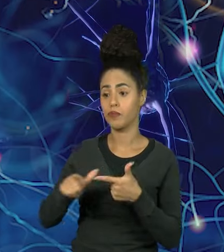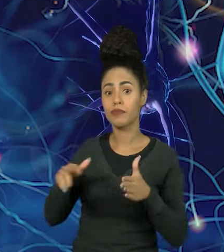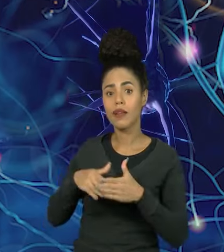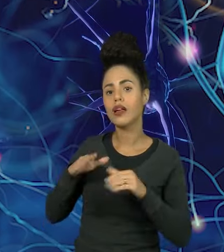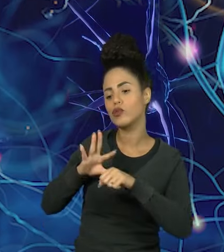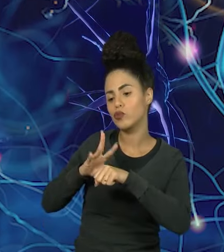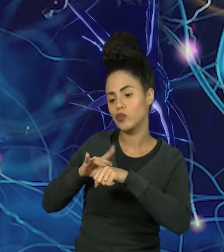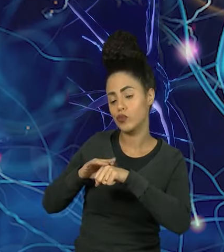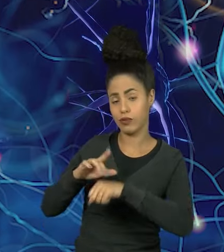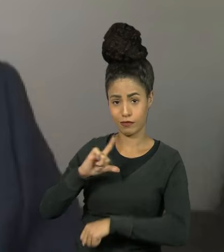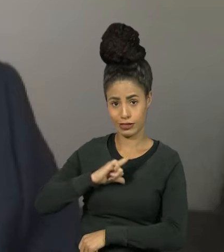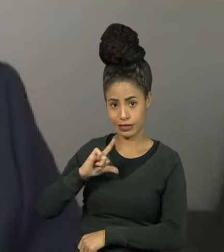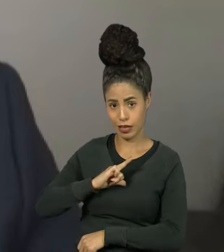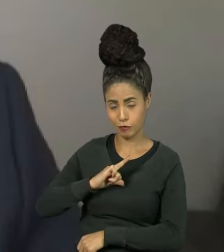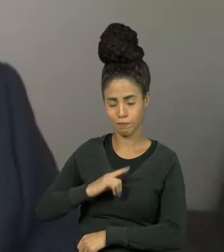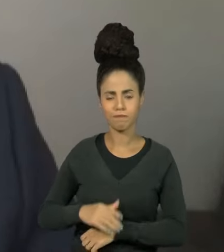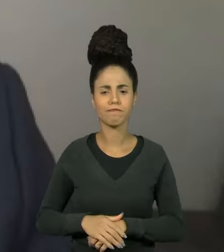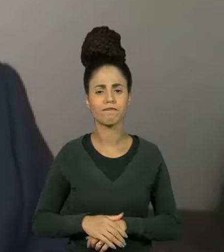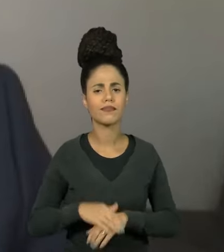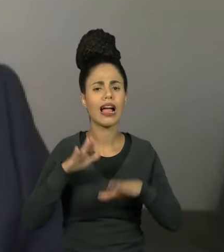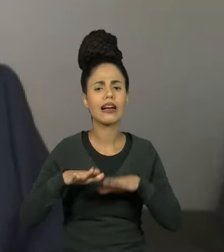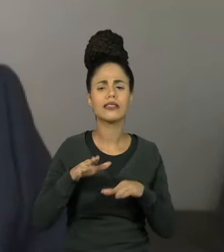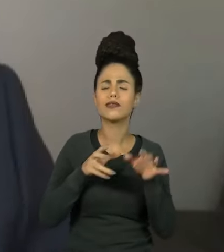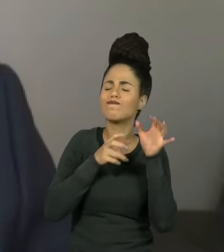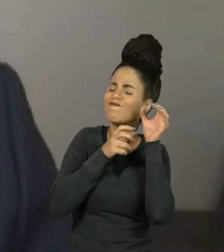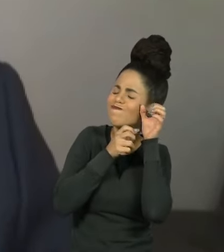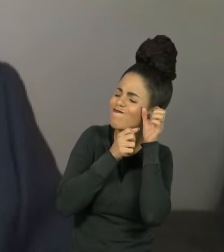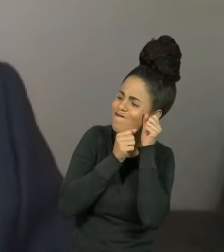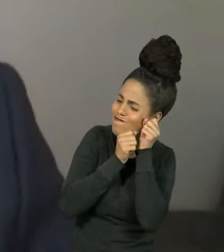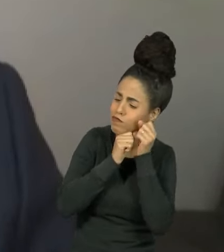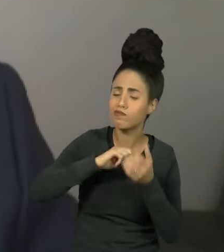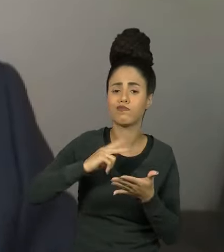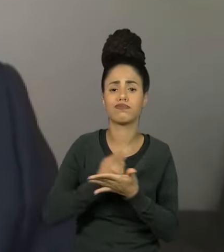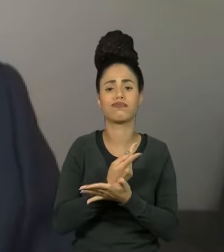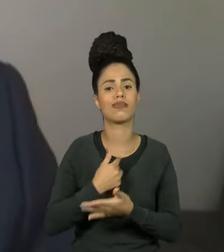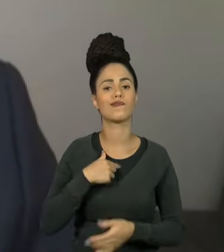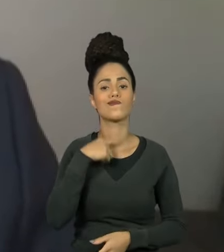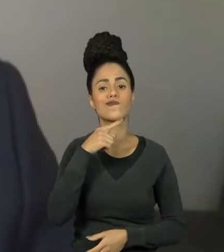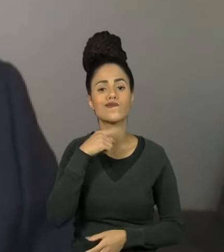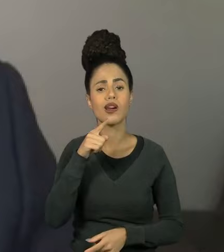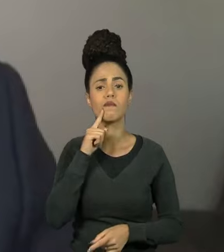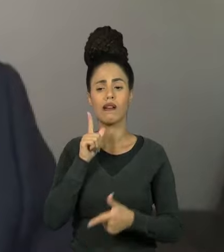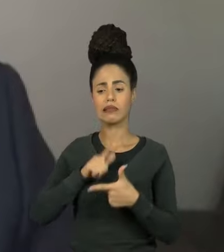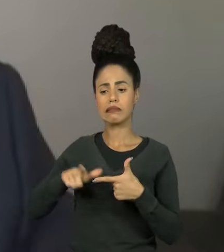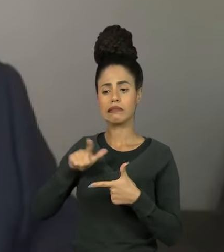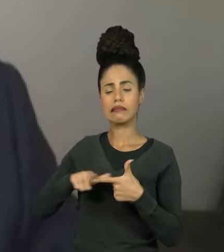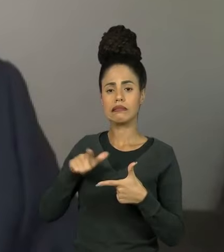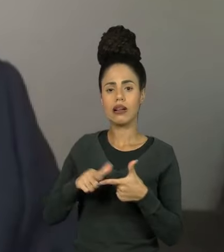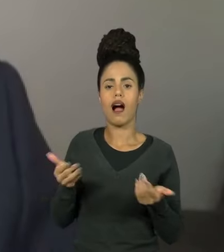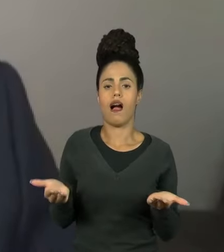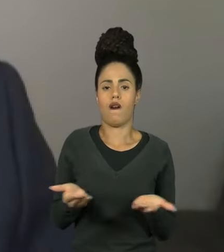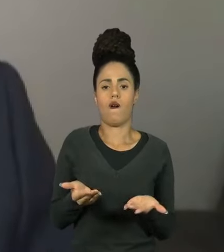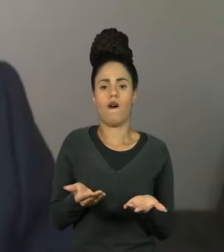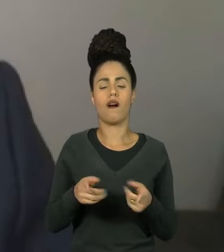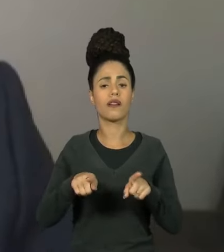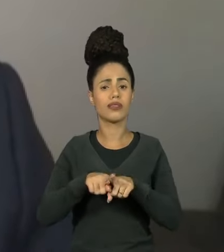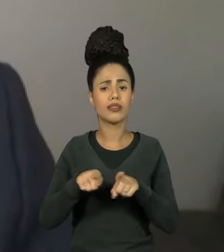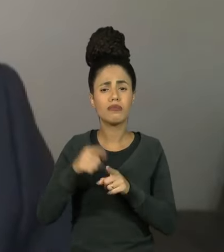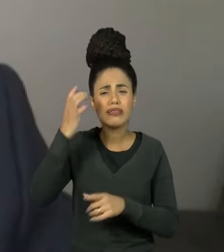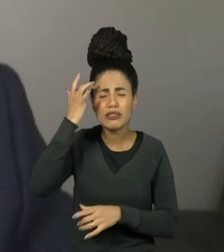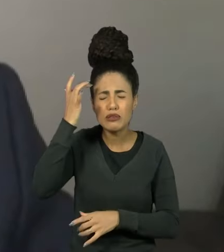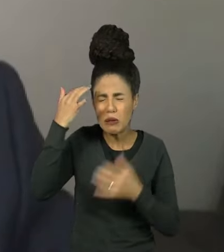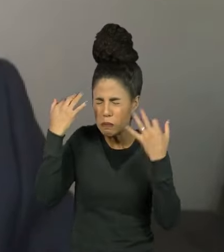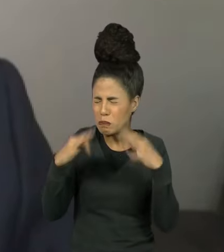doenças. E uma noite mal dormida pode trazer uma série de complicações, desde dor de